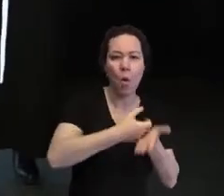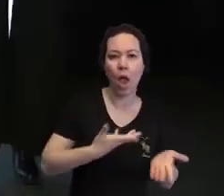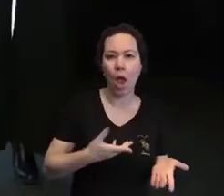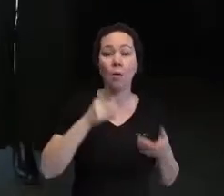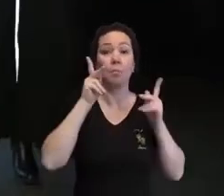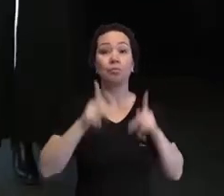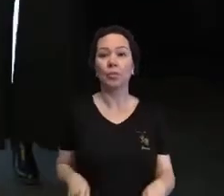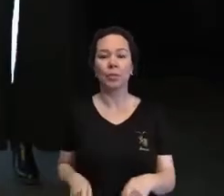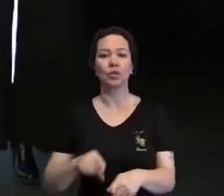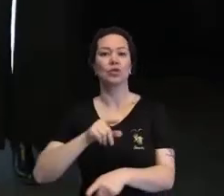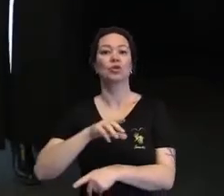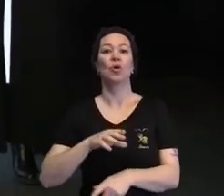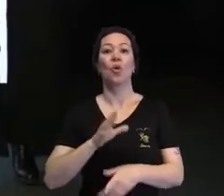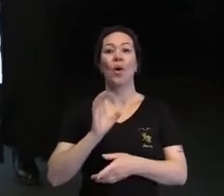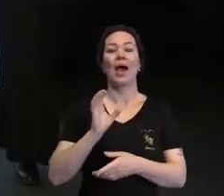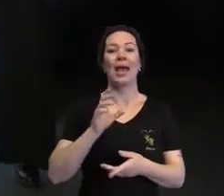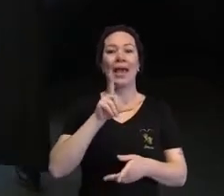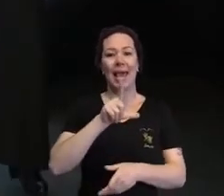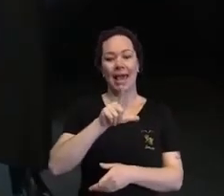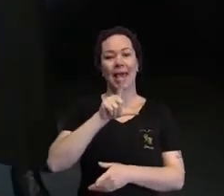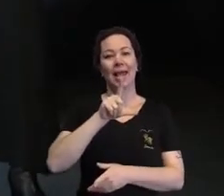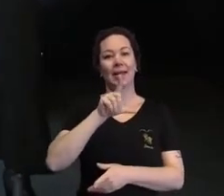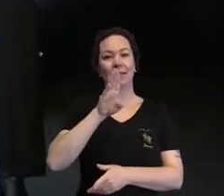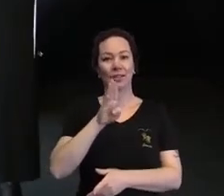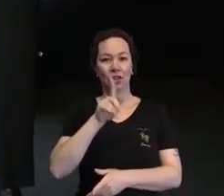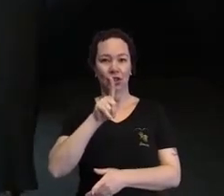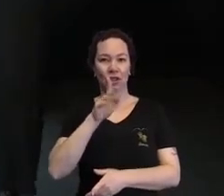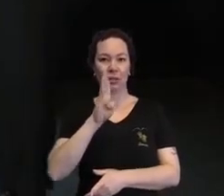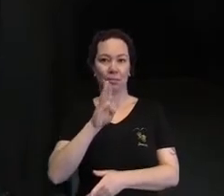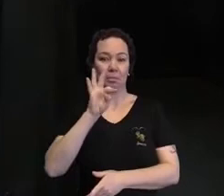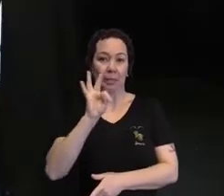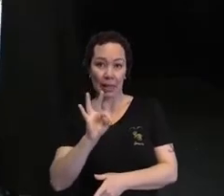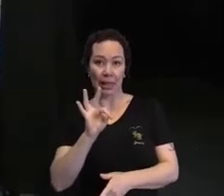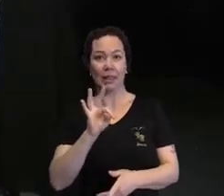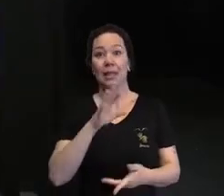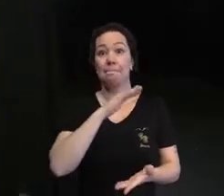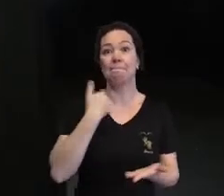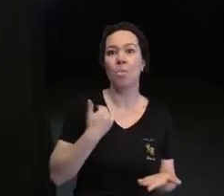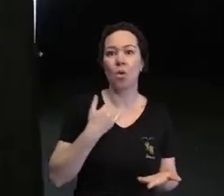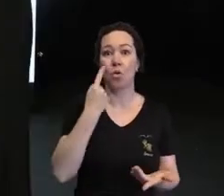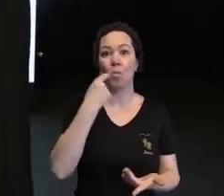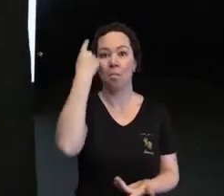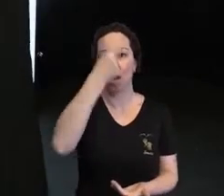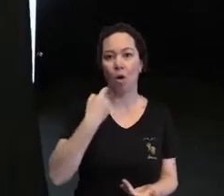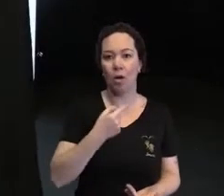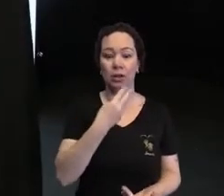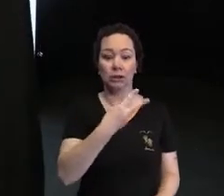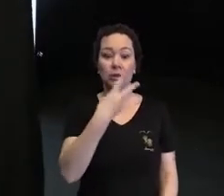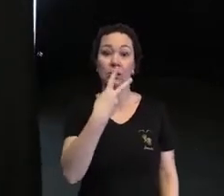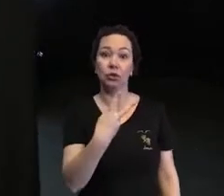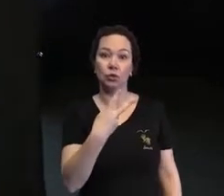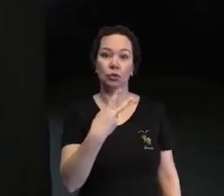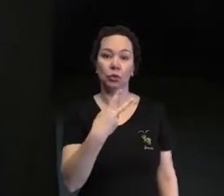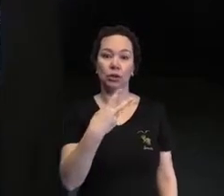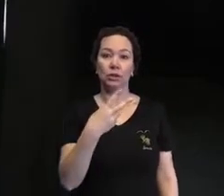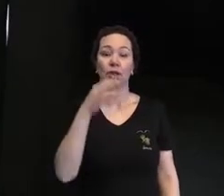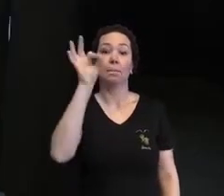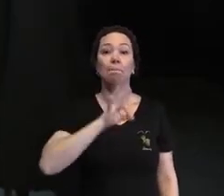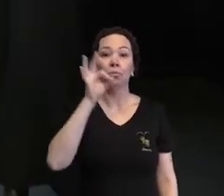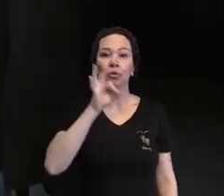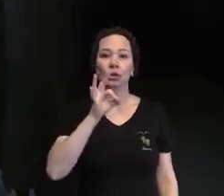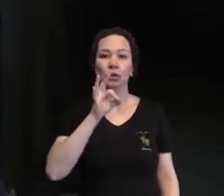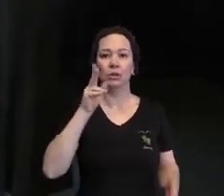LGBT é morta a cada 23 horas. 32% das pessoas com deficiência já sofreram bullying no trabalho.